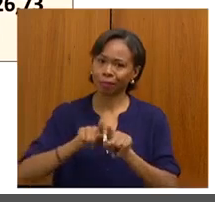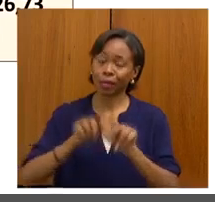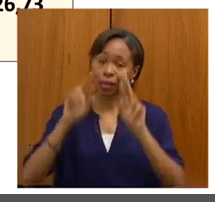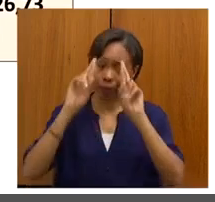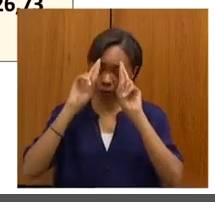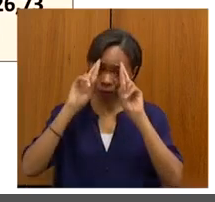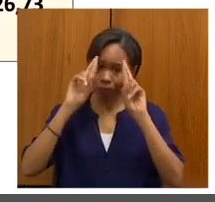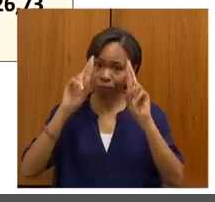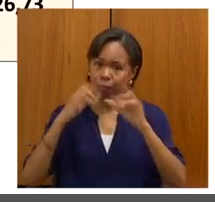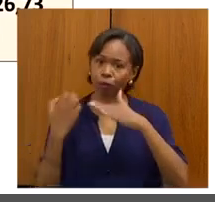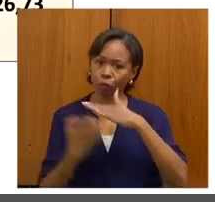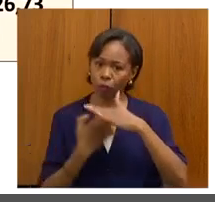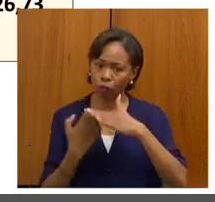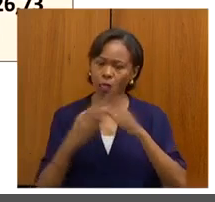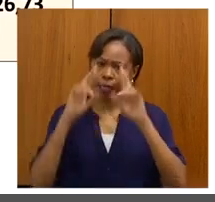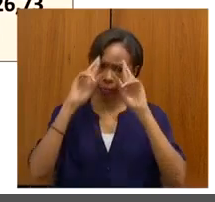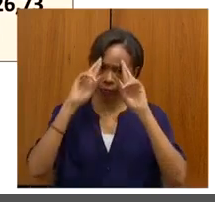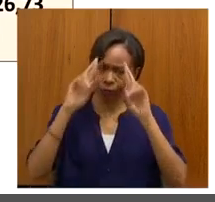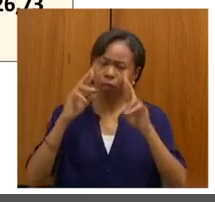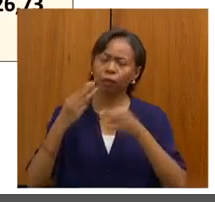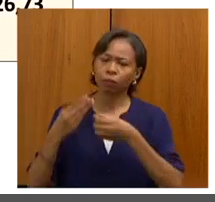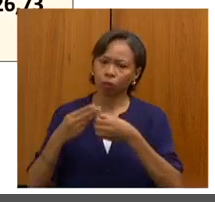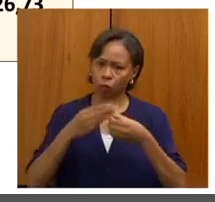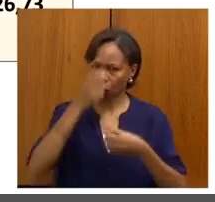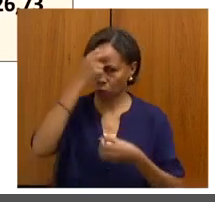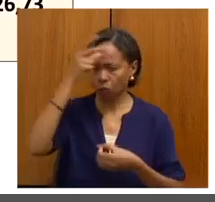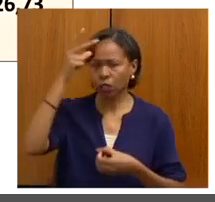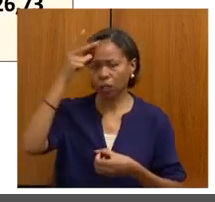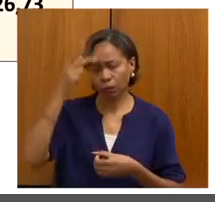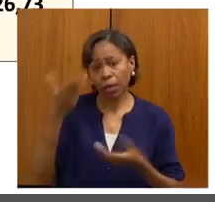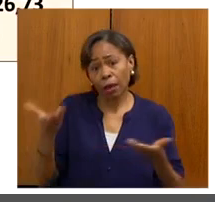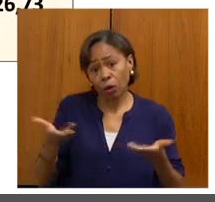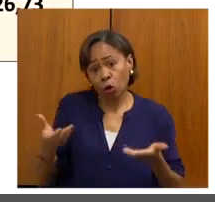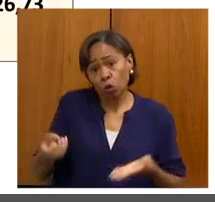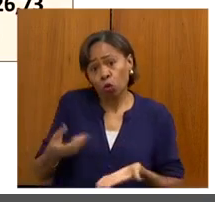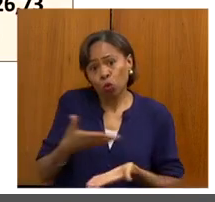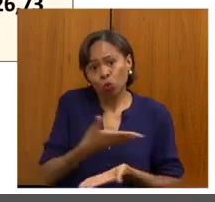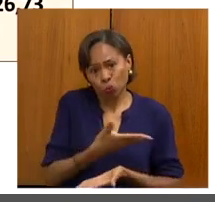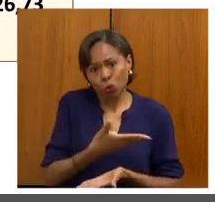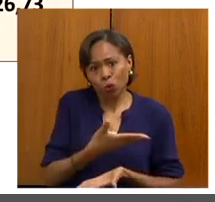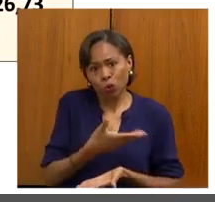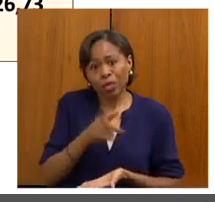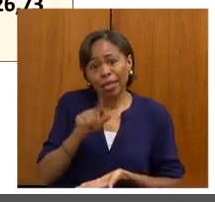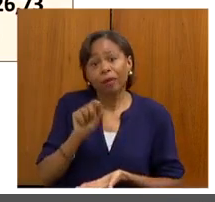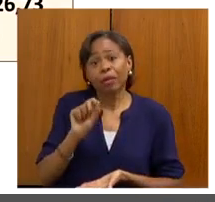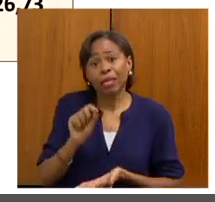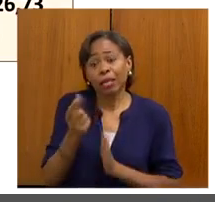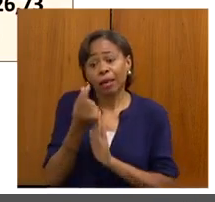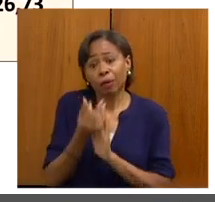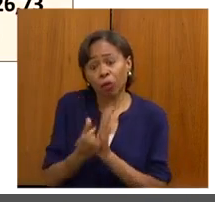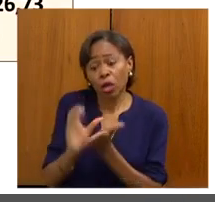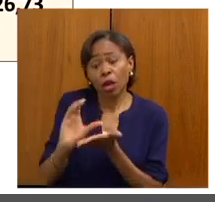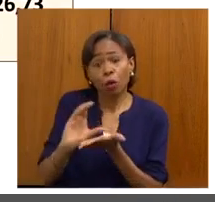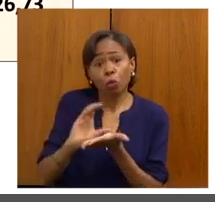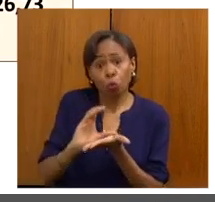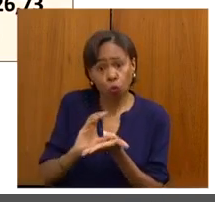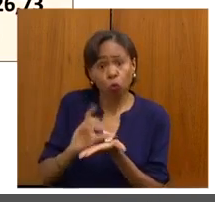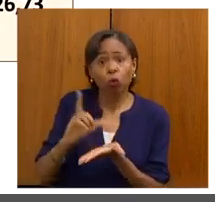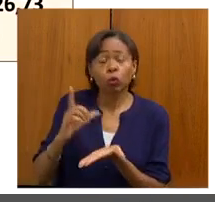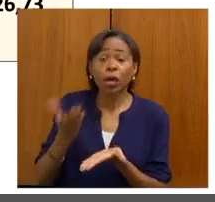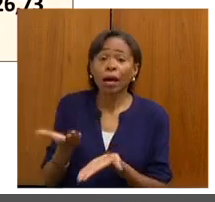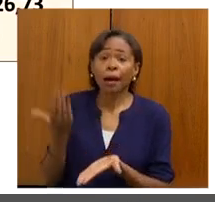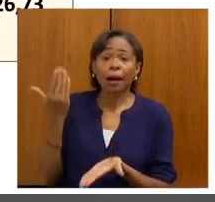estão agora se acostumando com uma nova realidade, que é realmente ter o recurso, que eles tinham uma política, tinham um empenho,